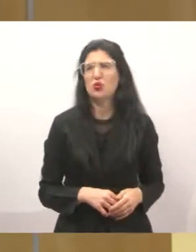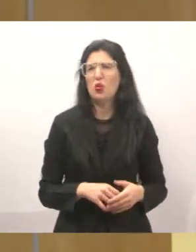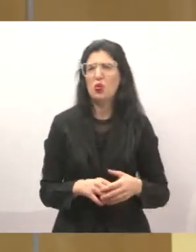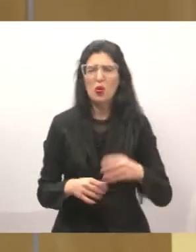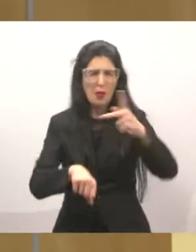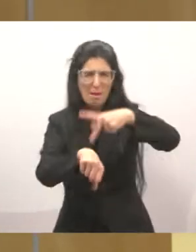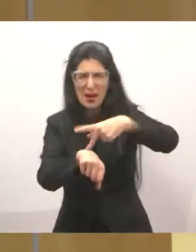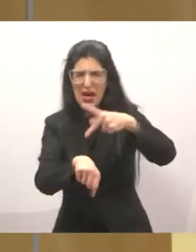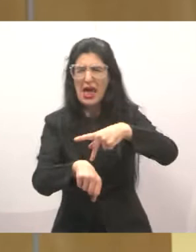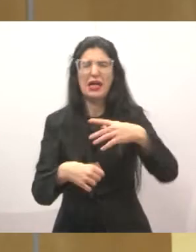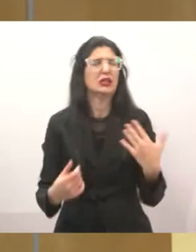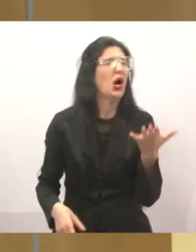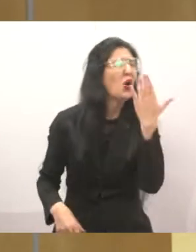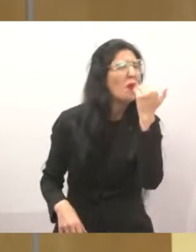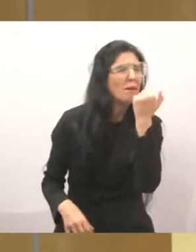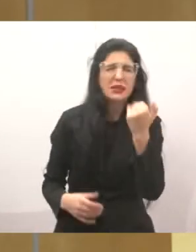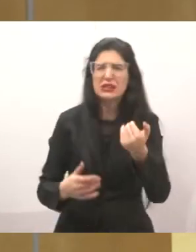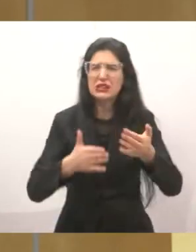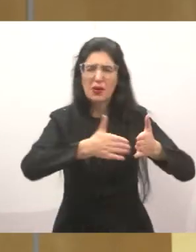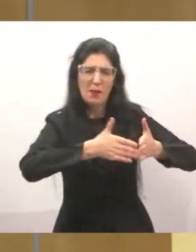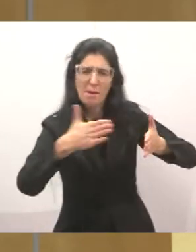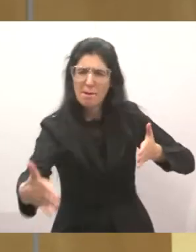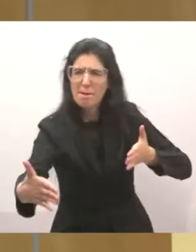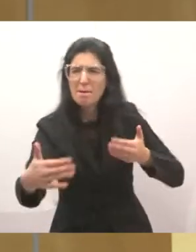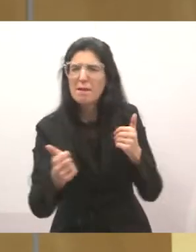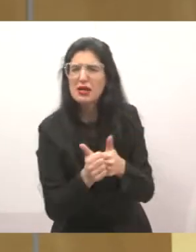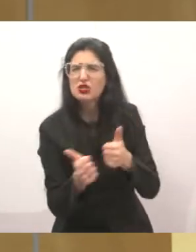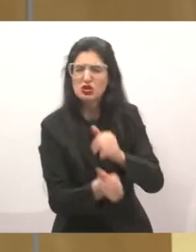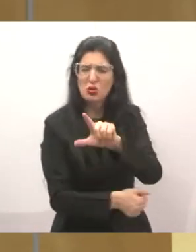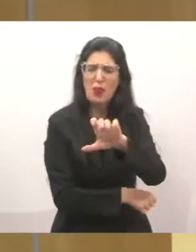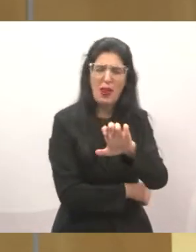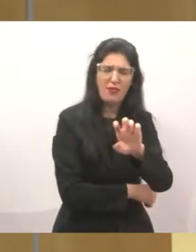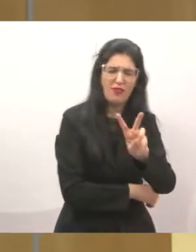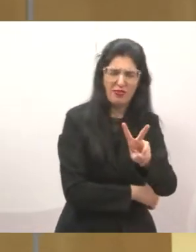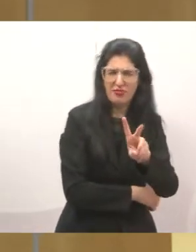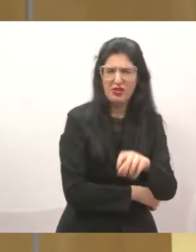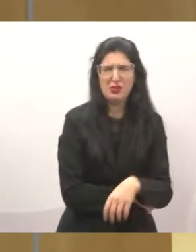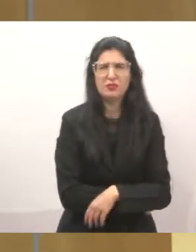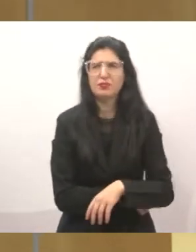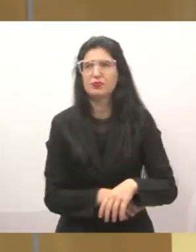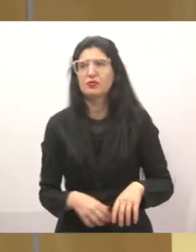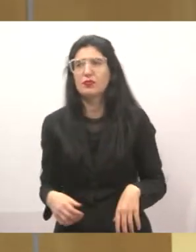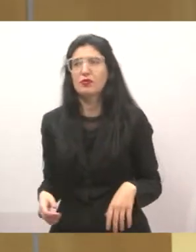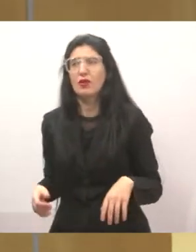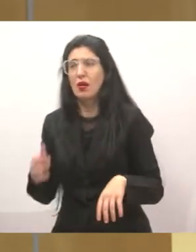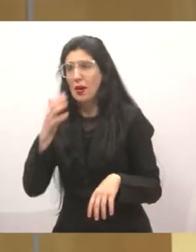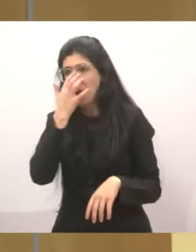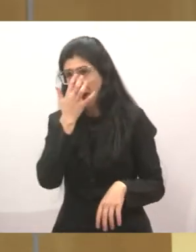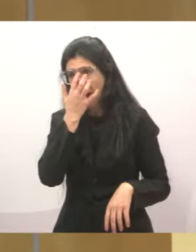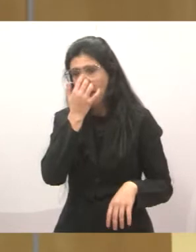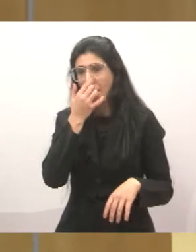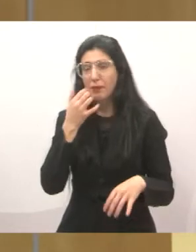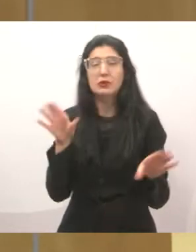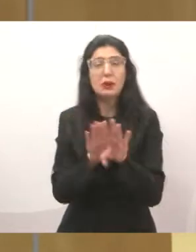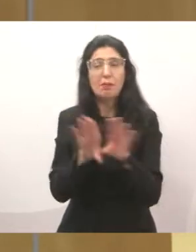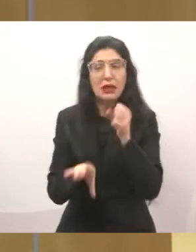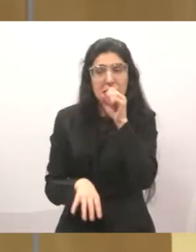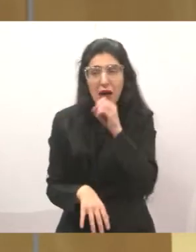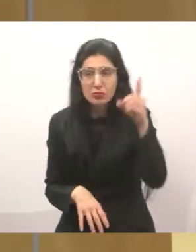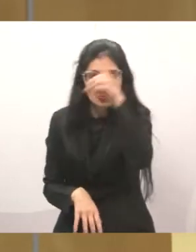ali para lado de fora do leve. E ali tem muitas famílias que moram, né? E quando chega aos finais de semana, as pessoas tocam fogo ali.